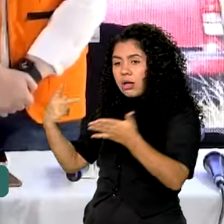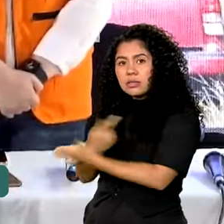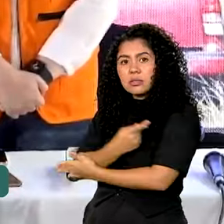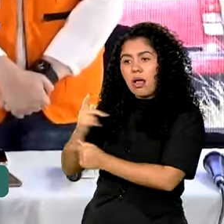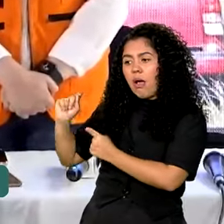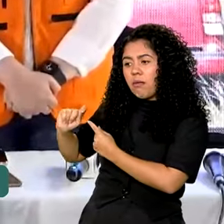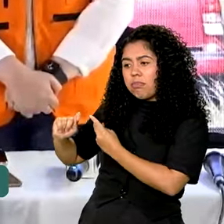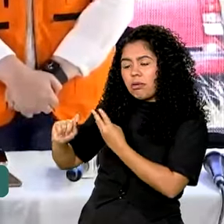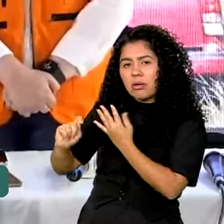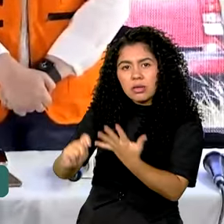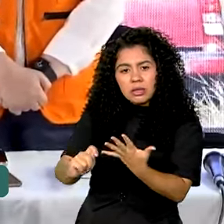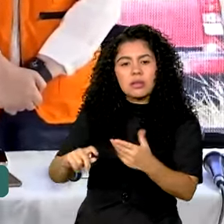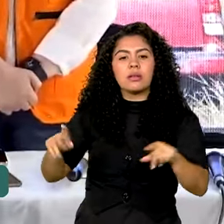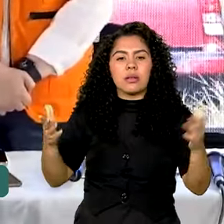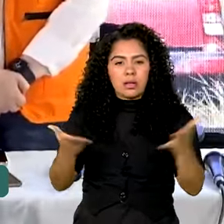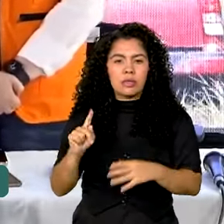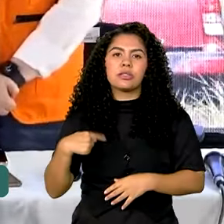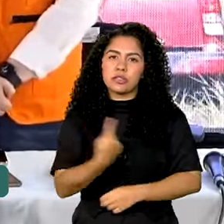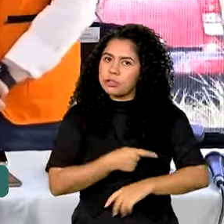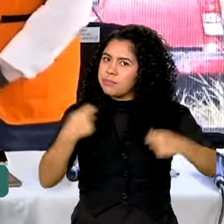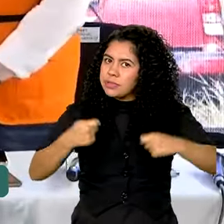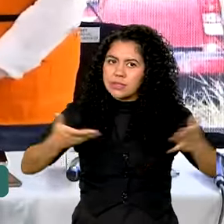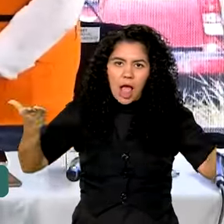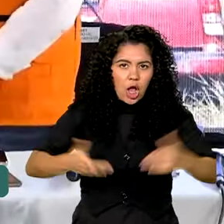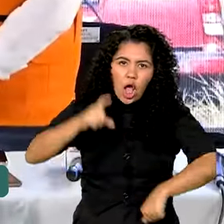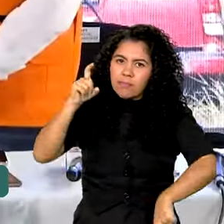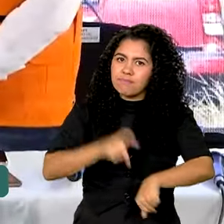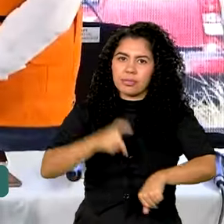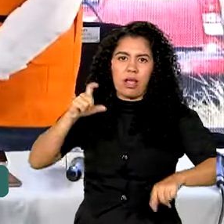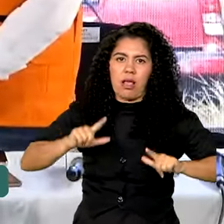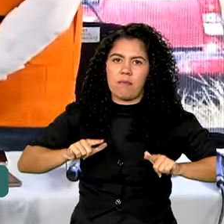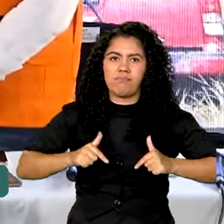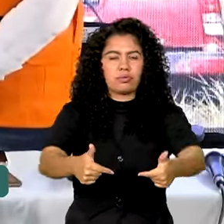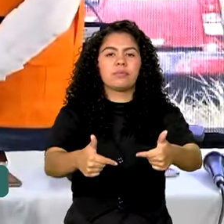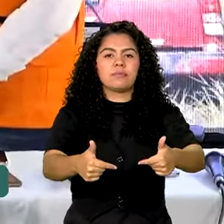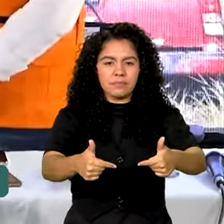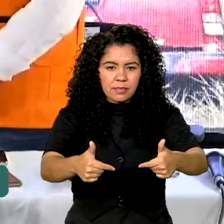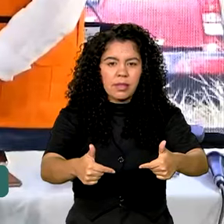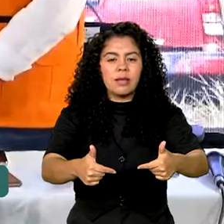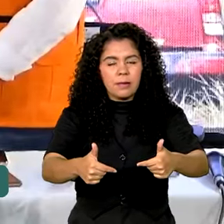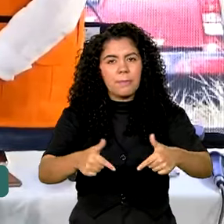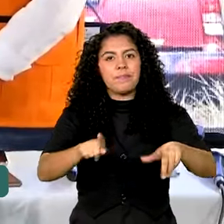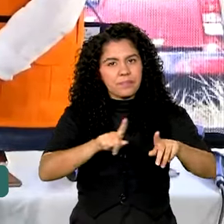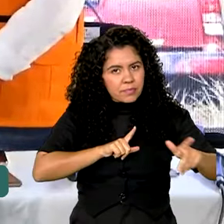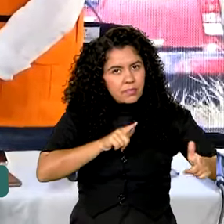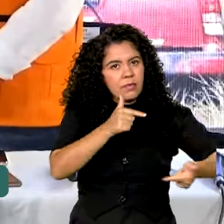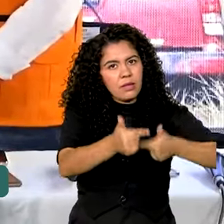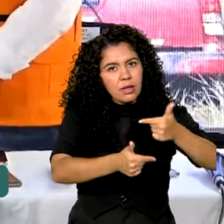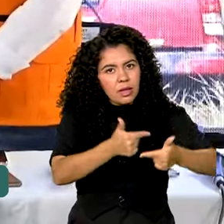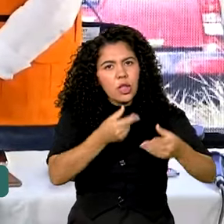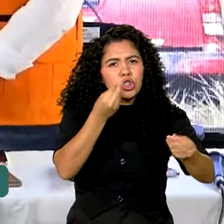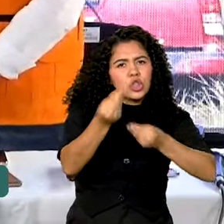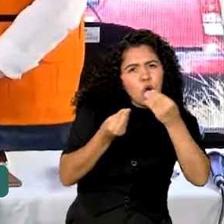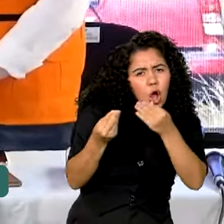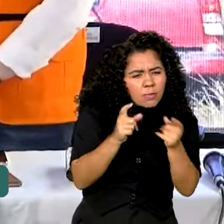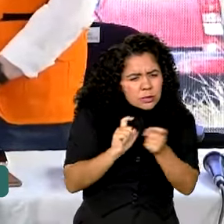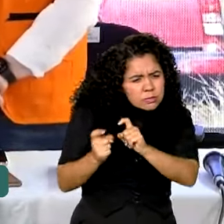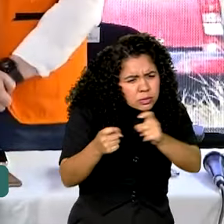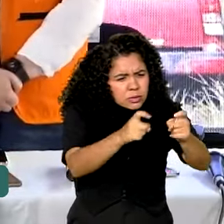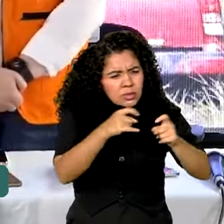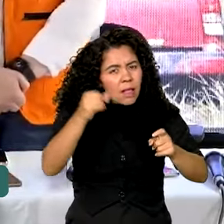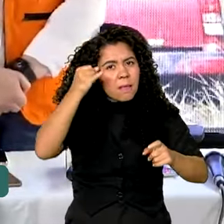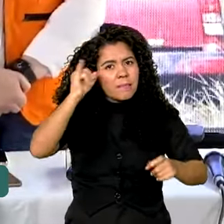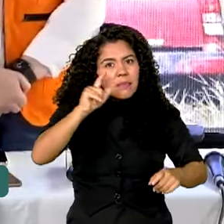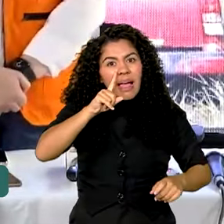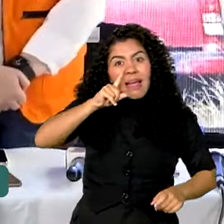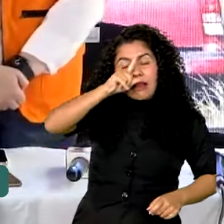e sobre o qual nós temos que agir agora, que seria trabalharmos a gestão do risco e não a